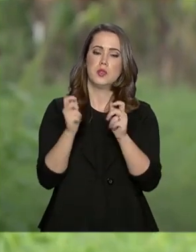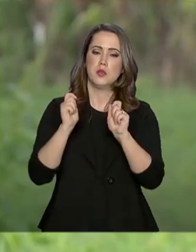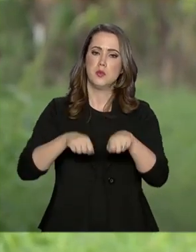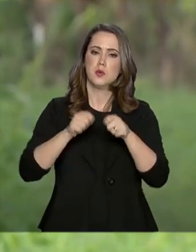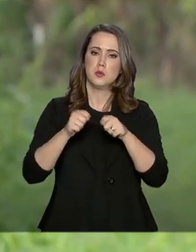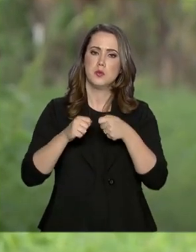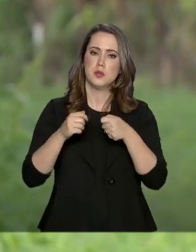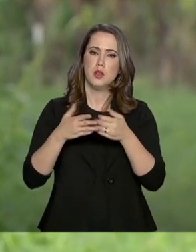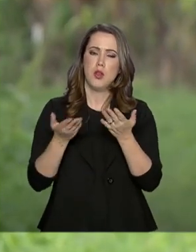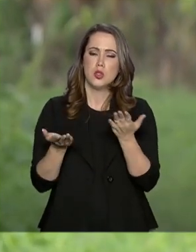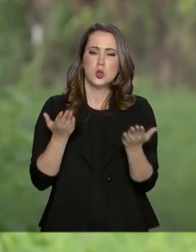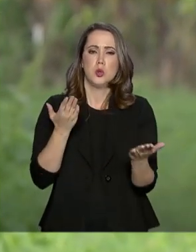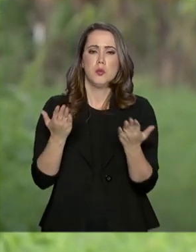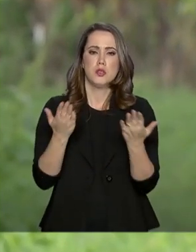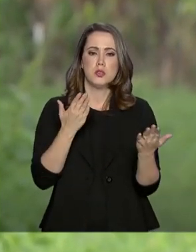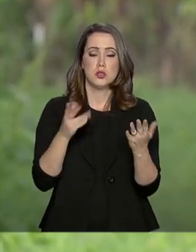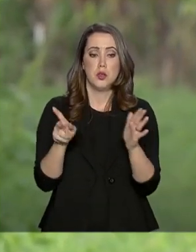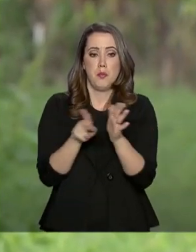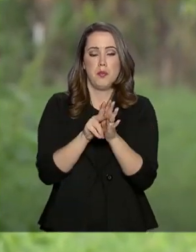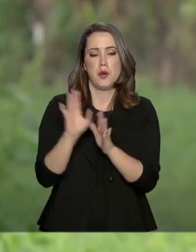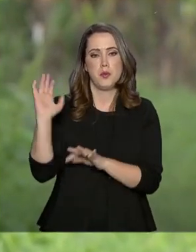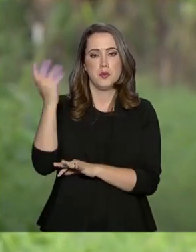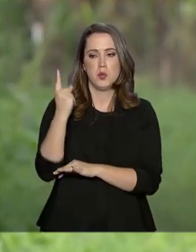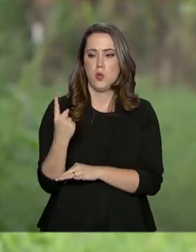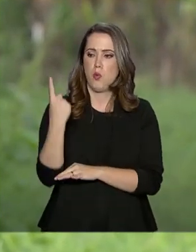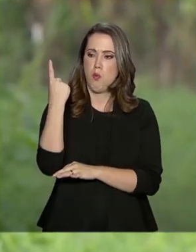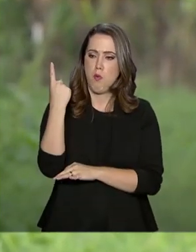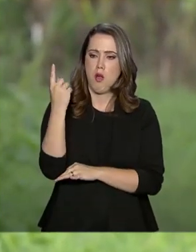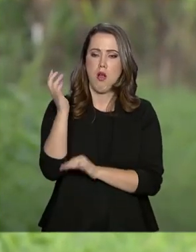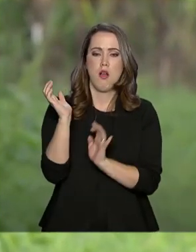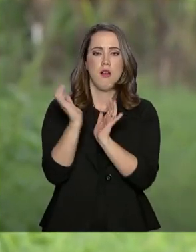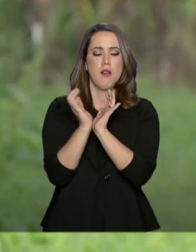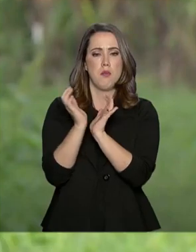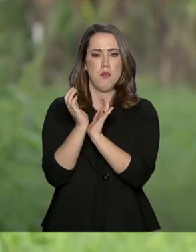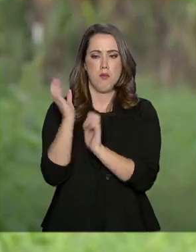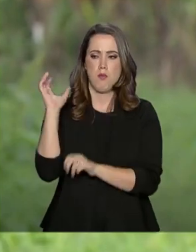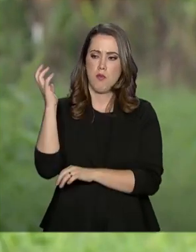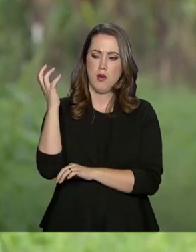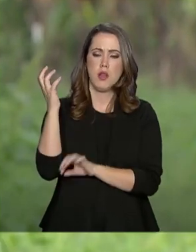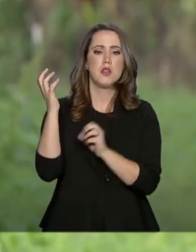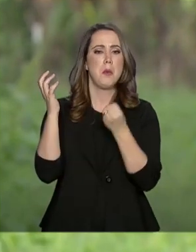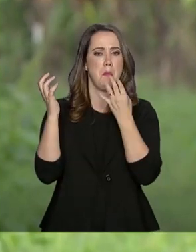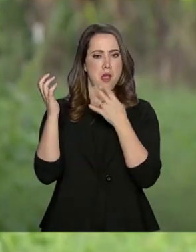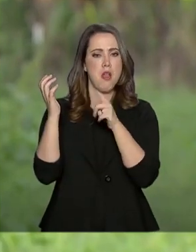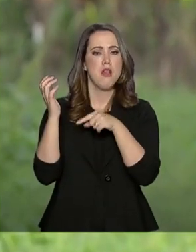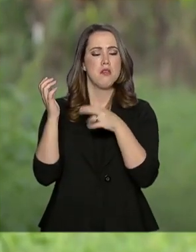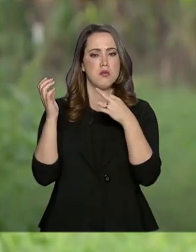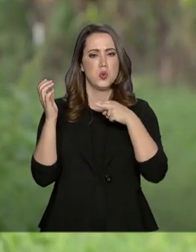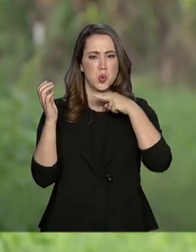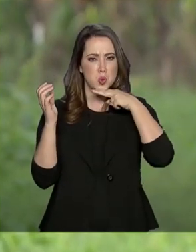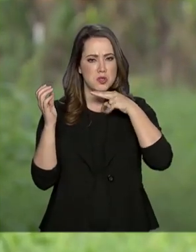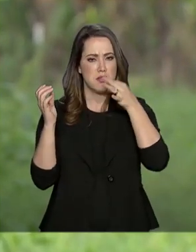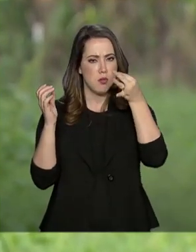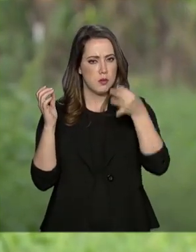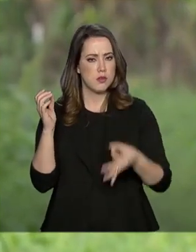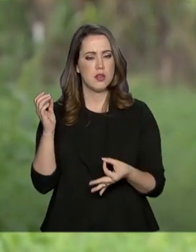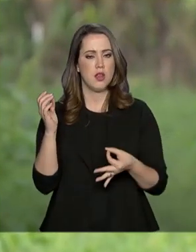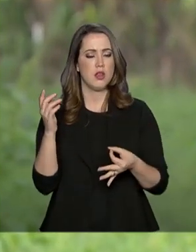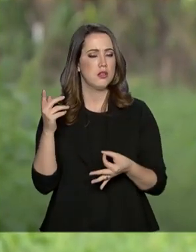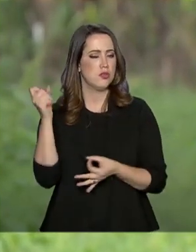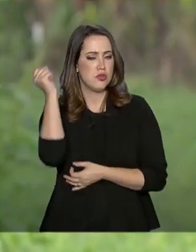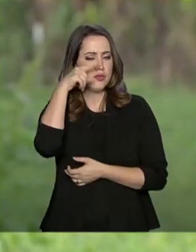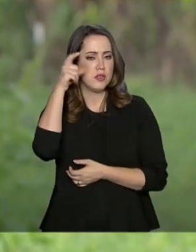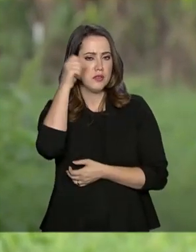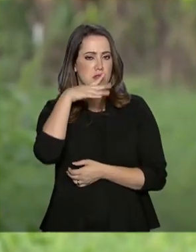um equilíbrio nutricional das plantas. Uma planta bem nutrida, bem equilibrada, dificilmente vai ter